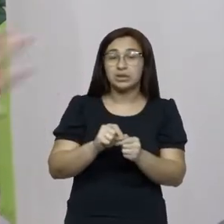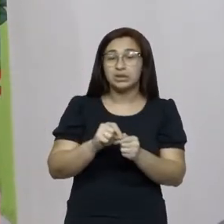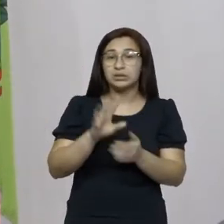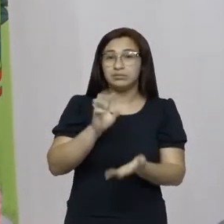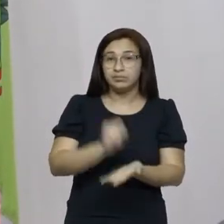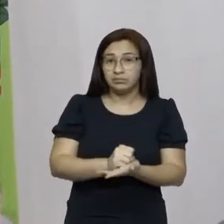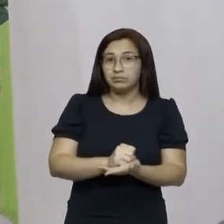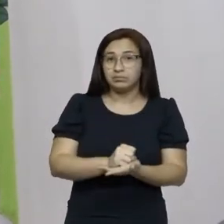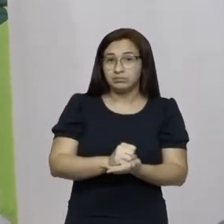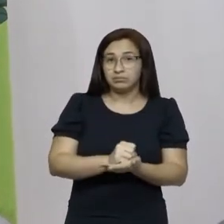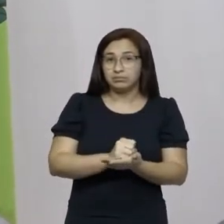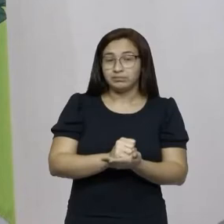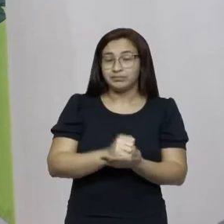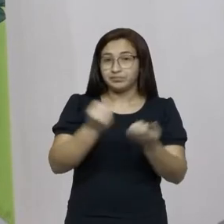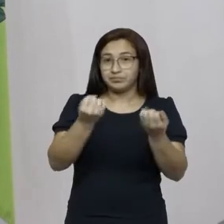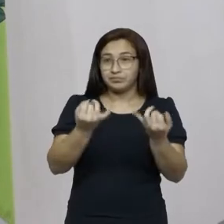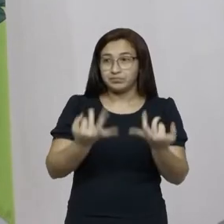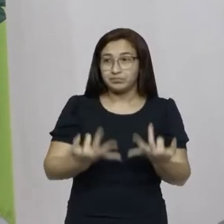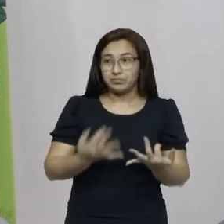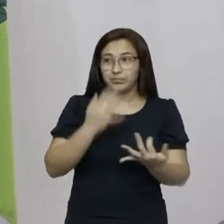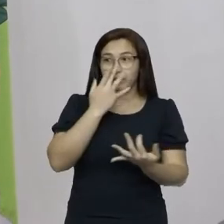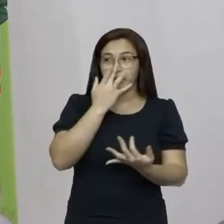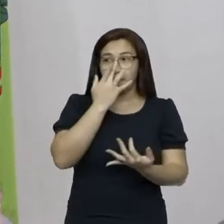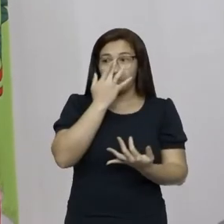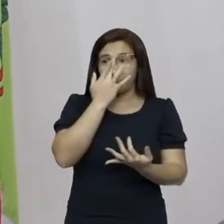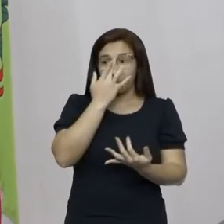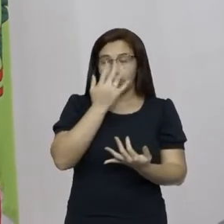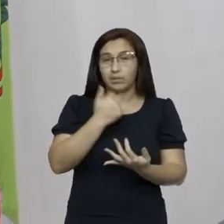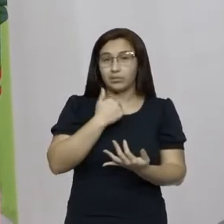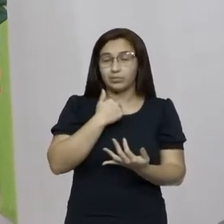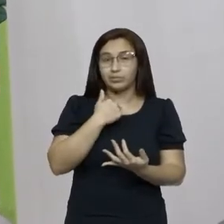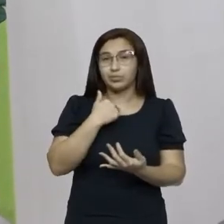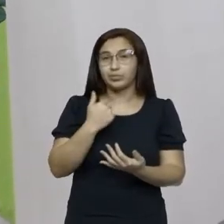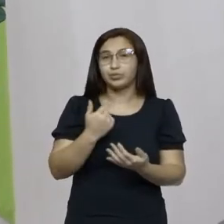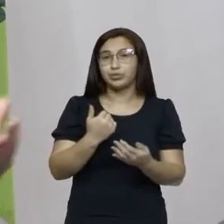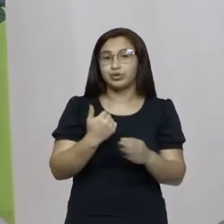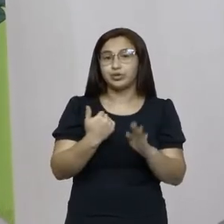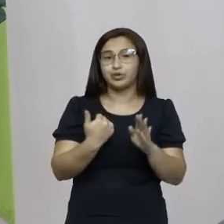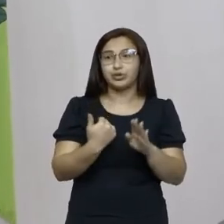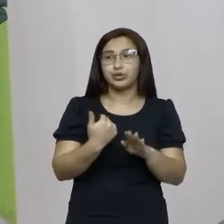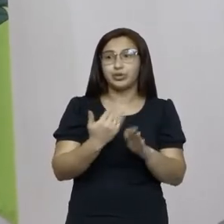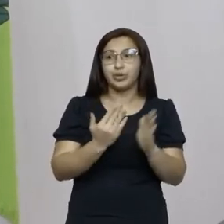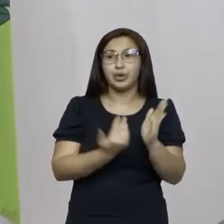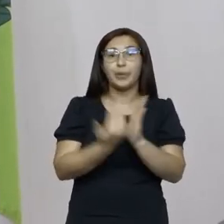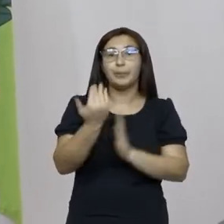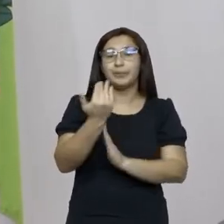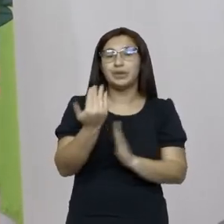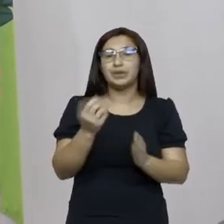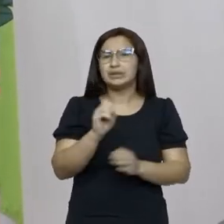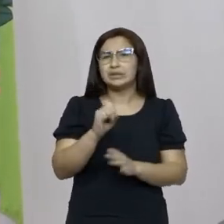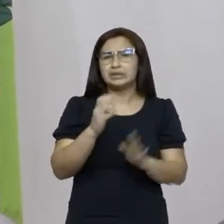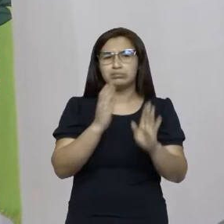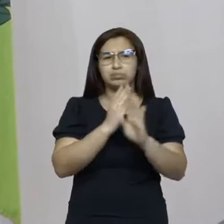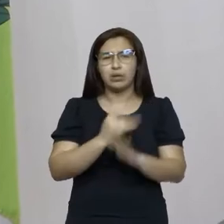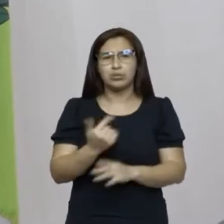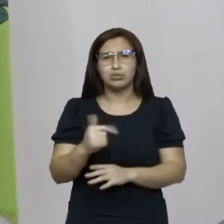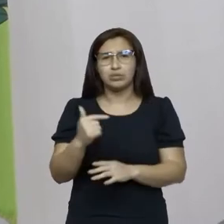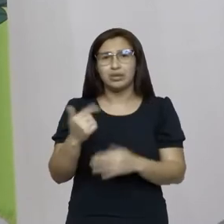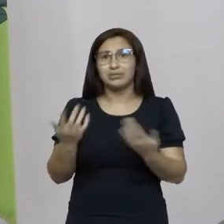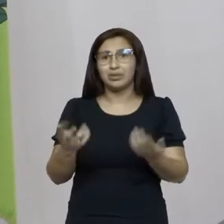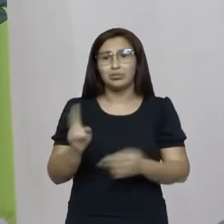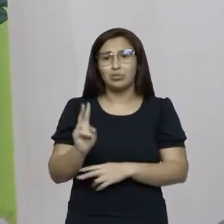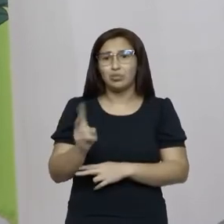prática não existia antes porque você podia fazer o extra teto se não há revisão disso aí de fato